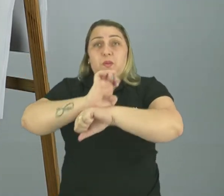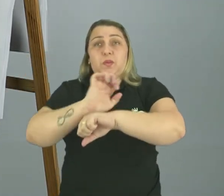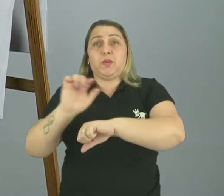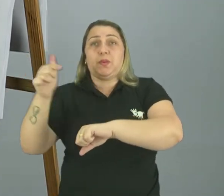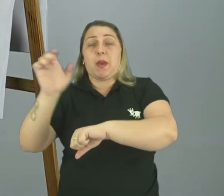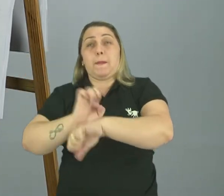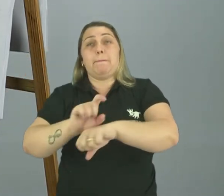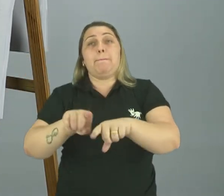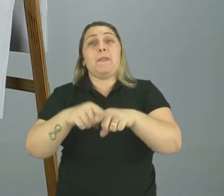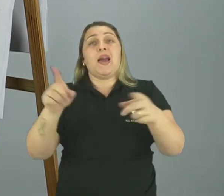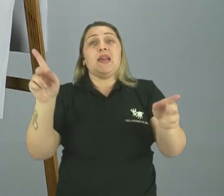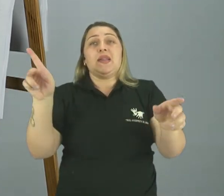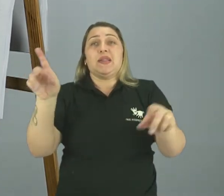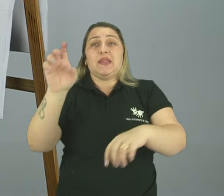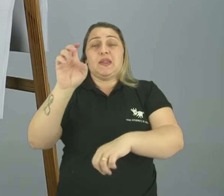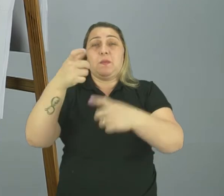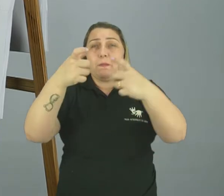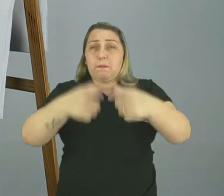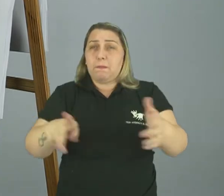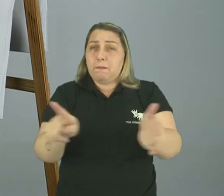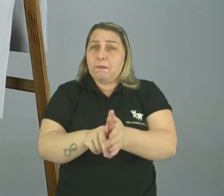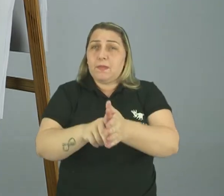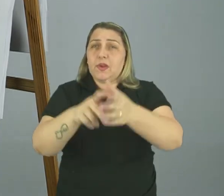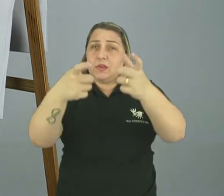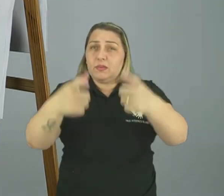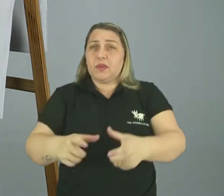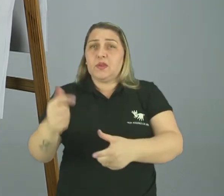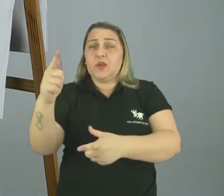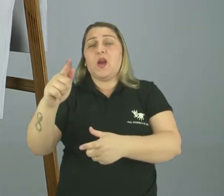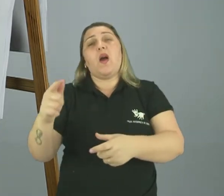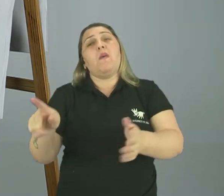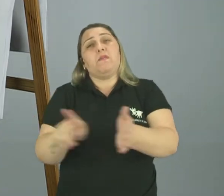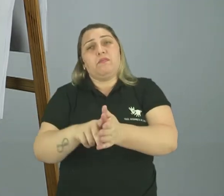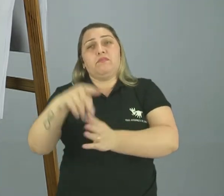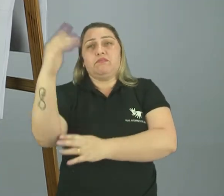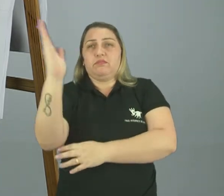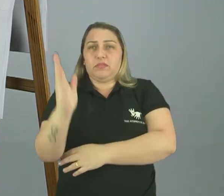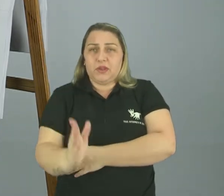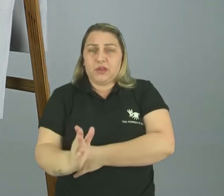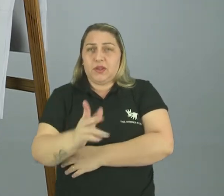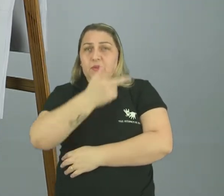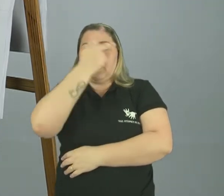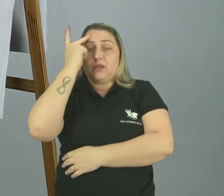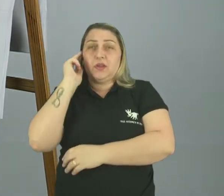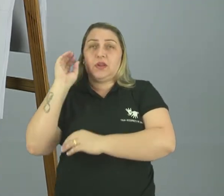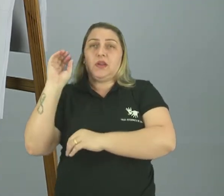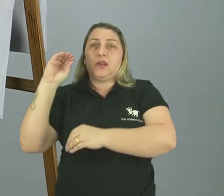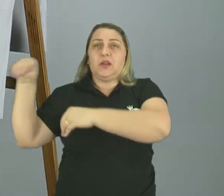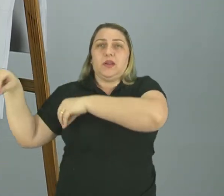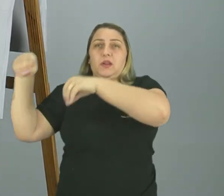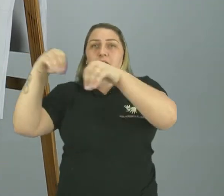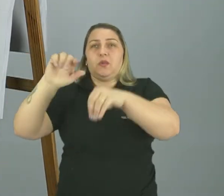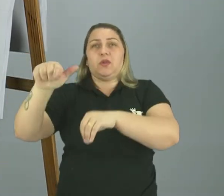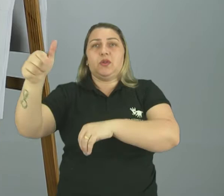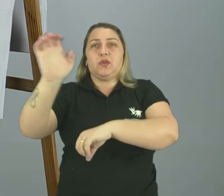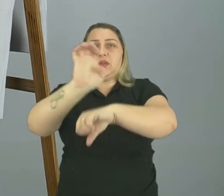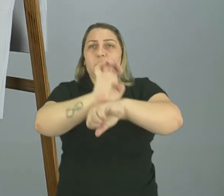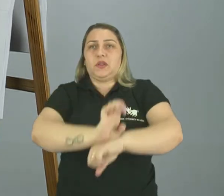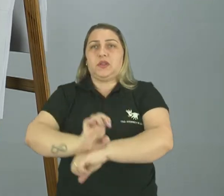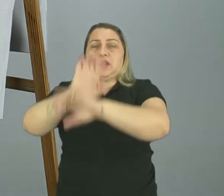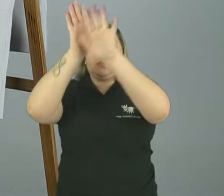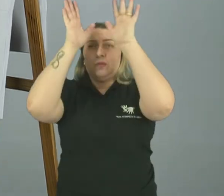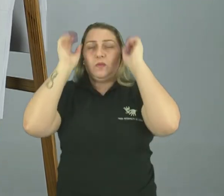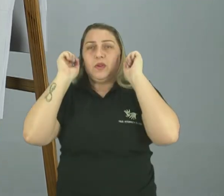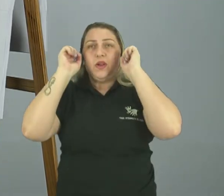outro, mas dentro de um mesmo espaço geográfico, no caso o Brasil. Então, pessoas que mudam de outro estado para o